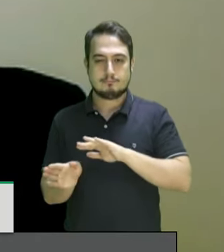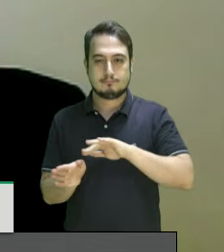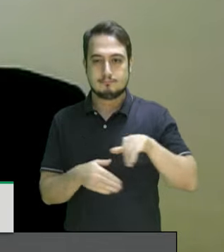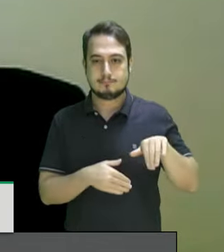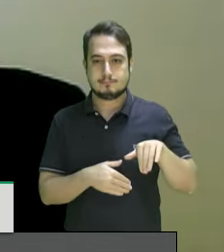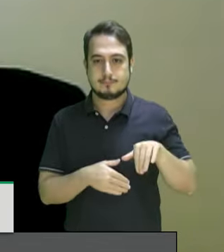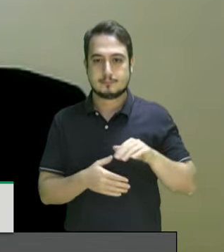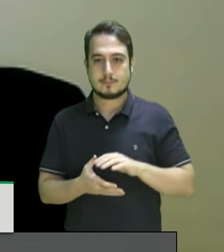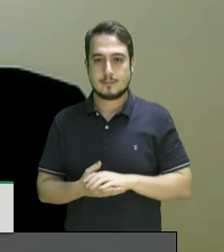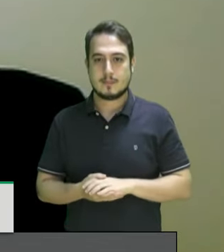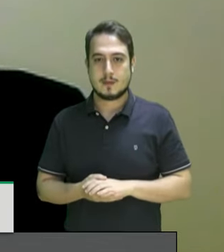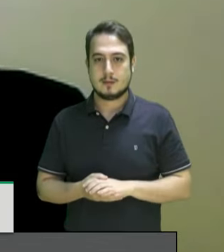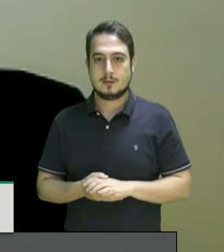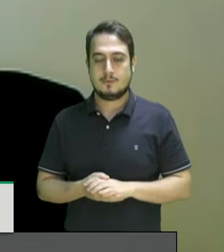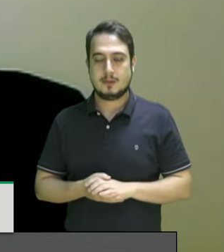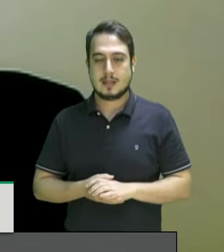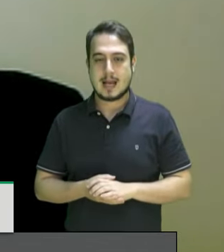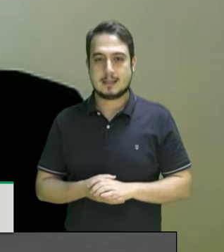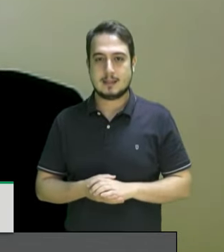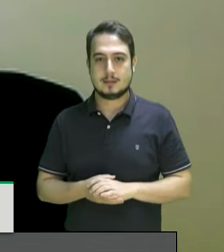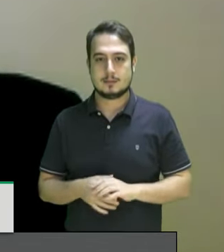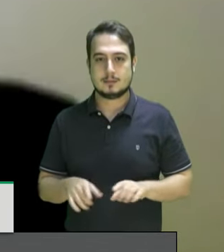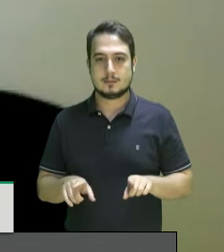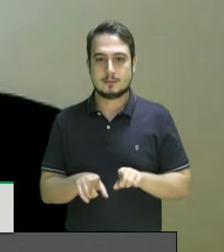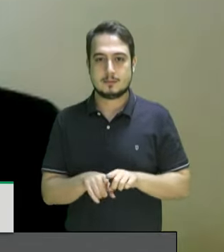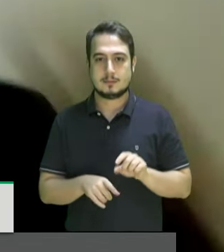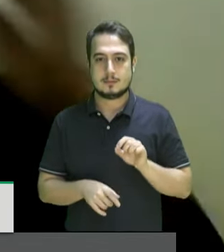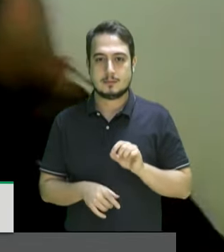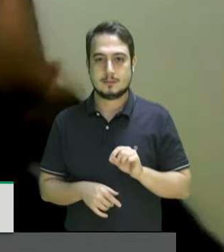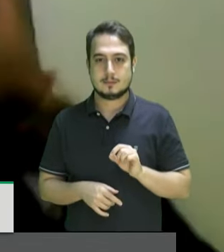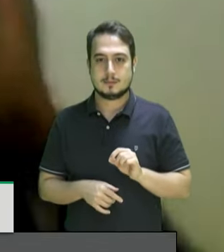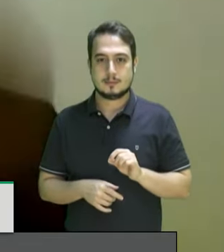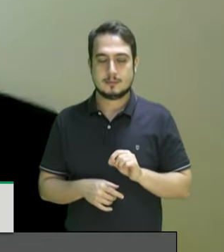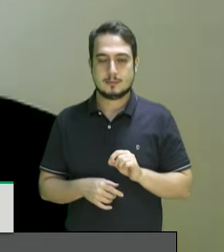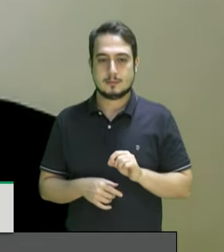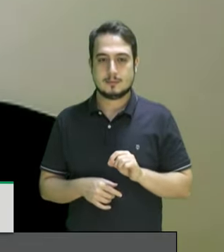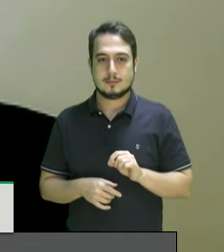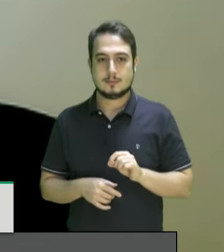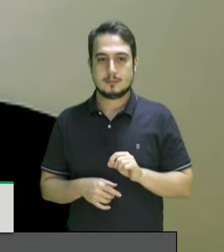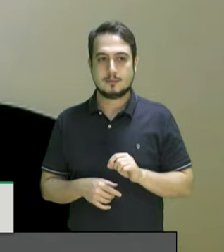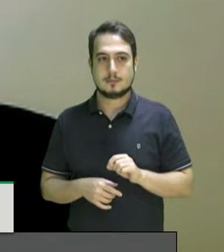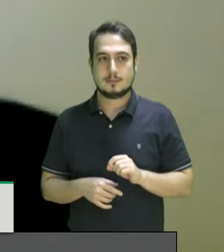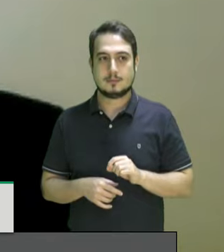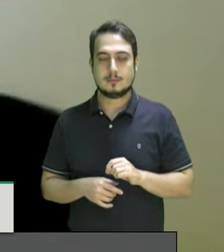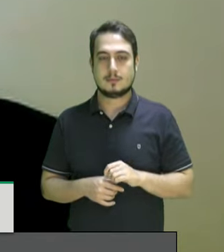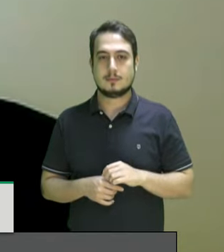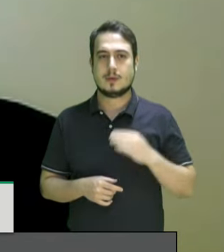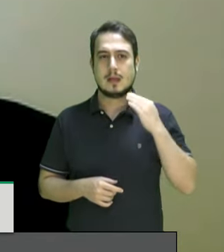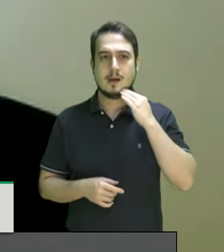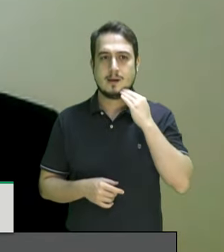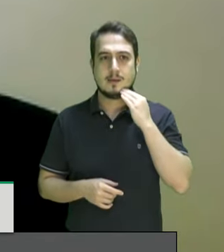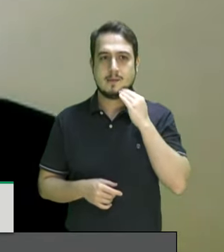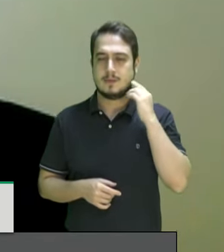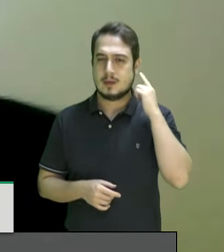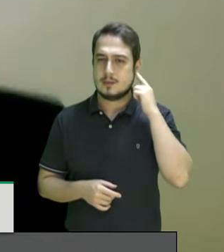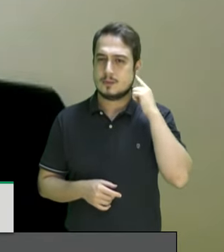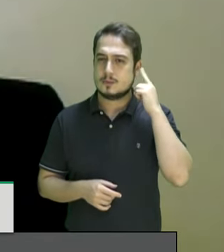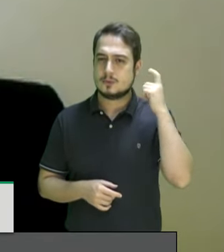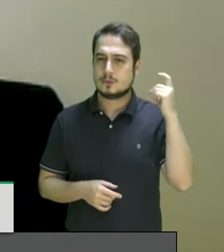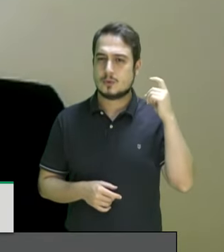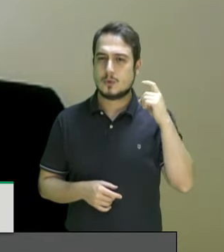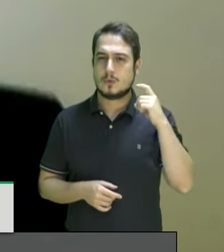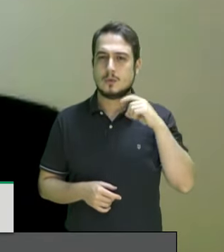chamei de revolução dos micróbios jurídicos e resolvi fazê-lo aqui agora